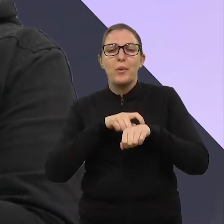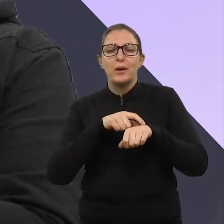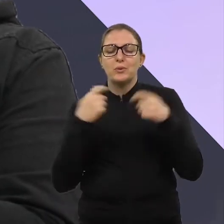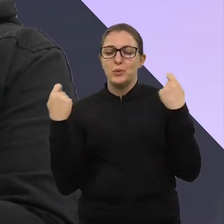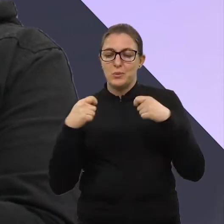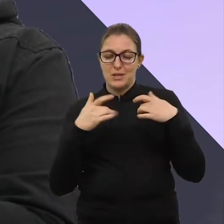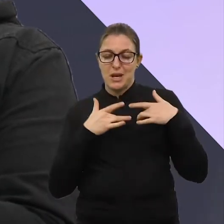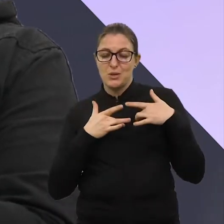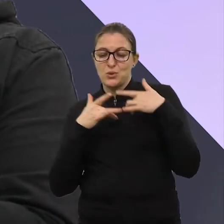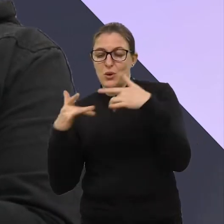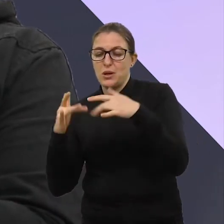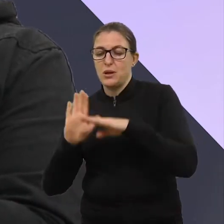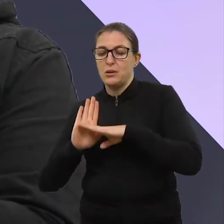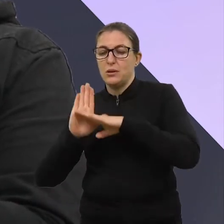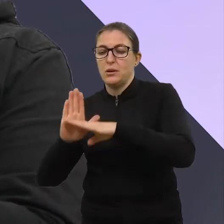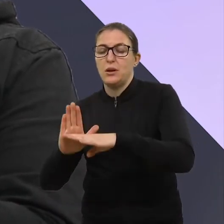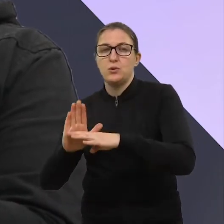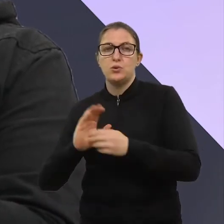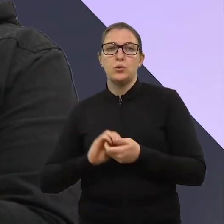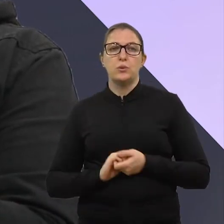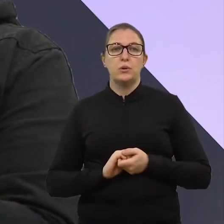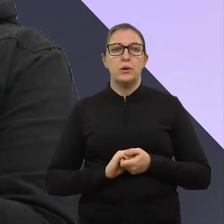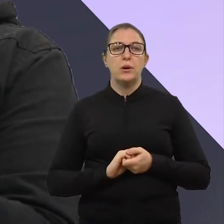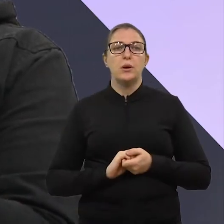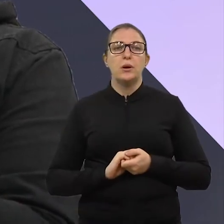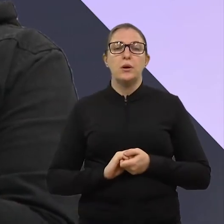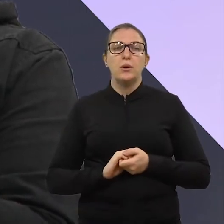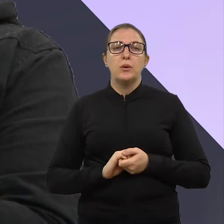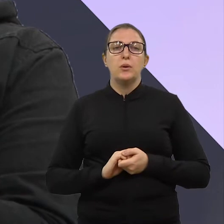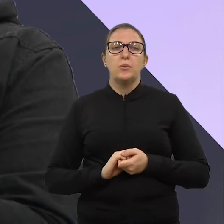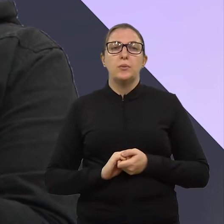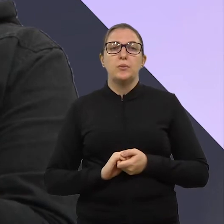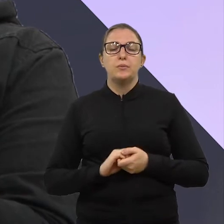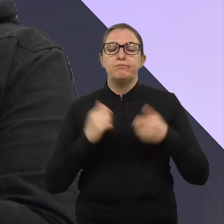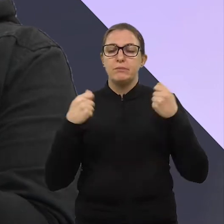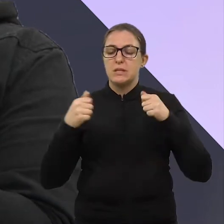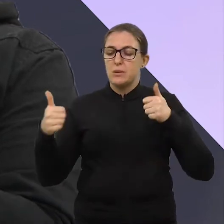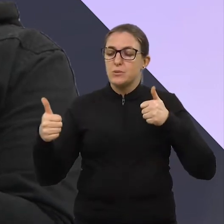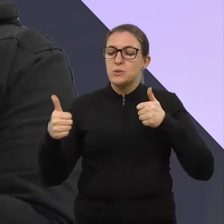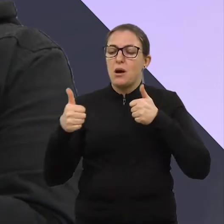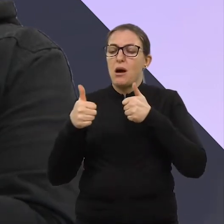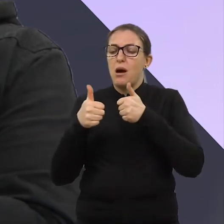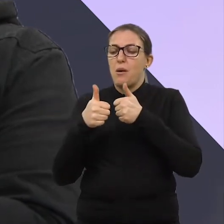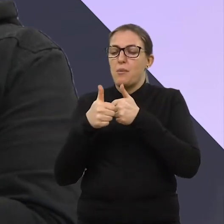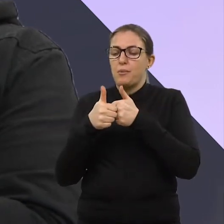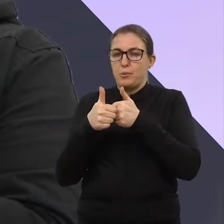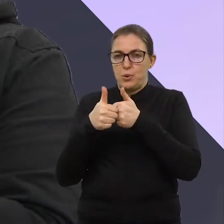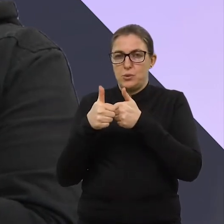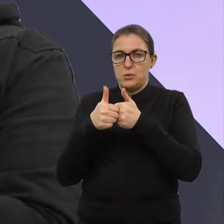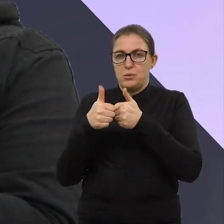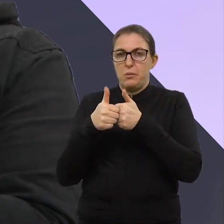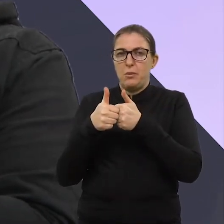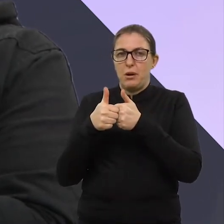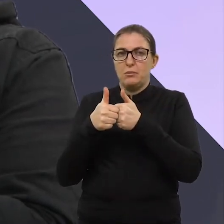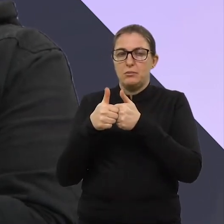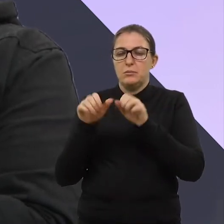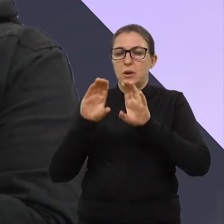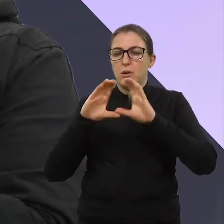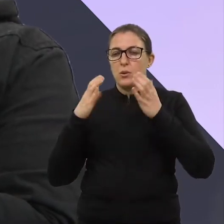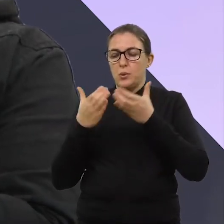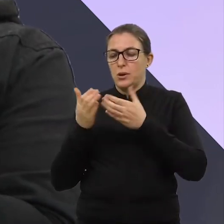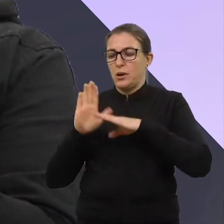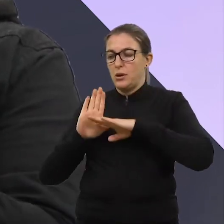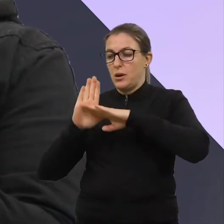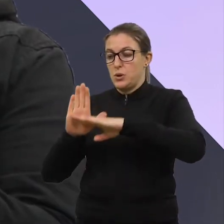ele também nos leva a pensar de uma maneira mais aproximada, né? Como as dificuldades que temos.